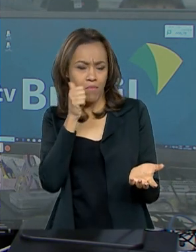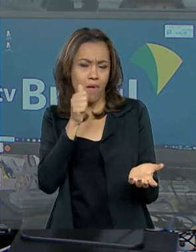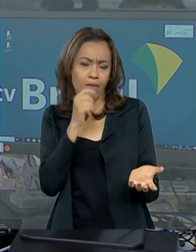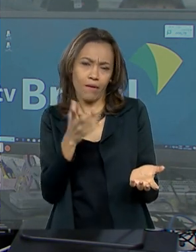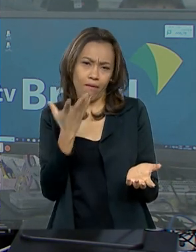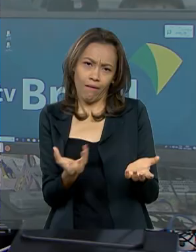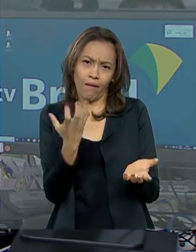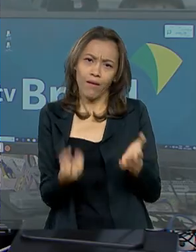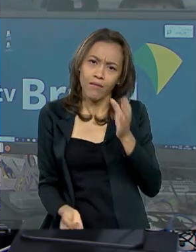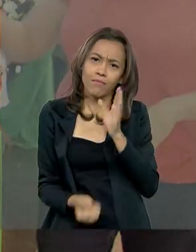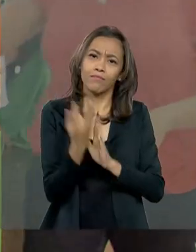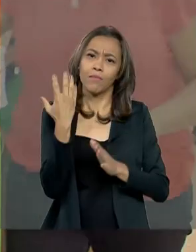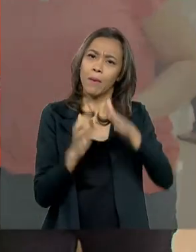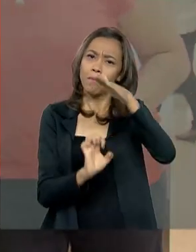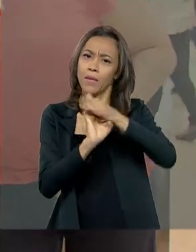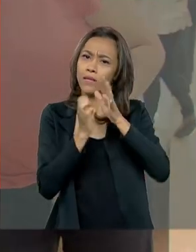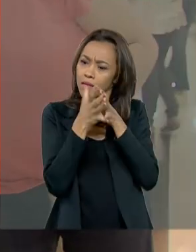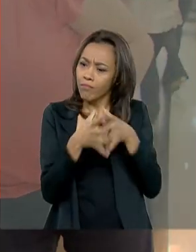próprio negócio.